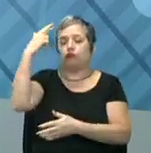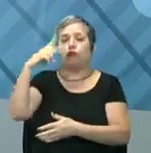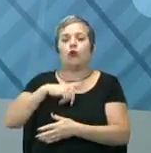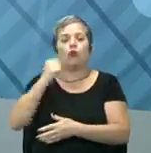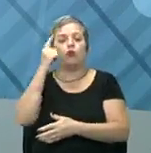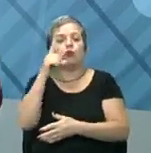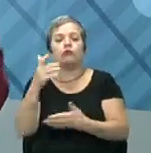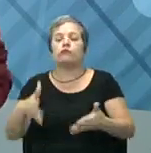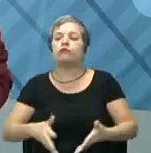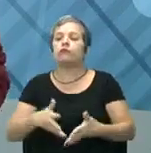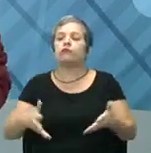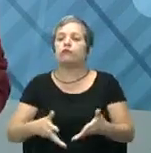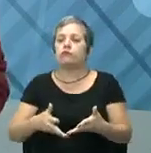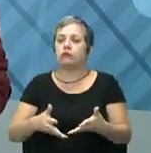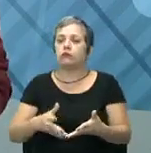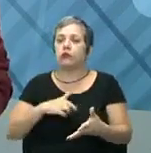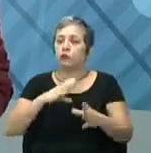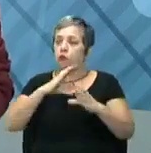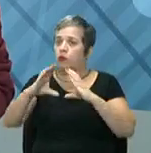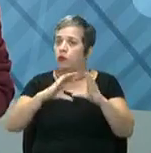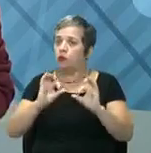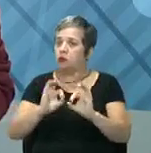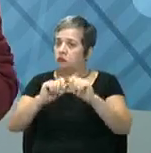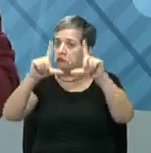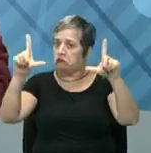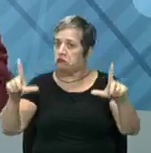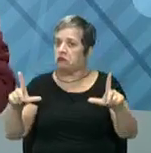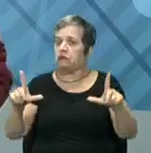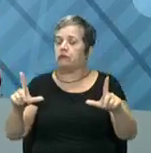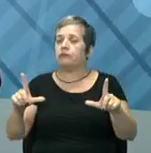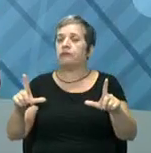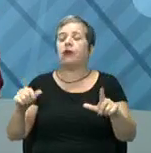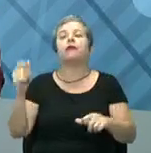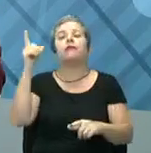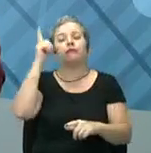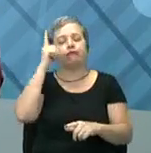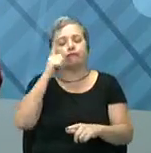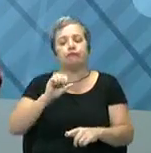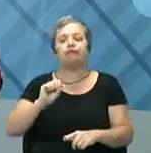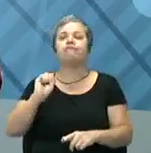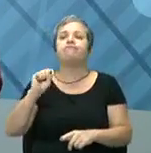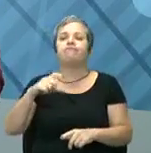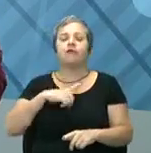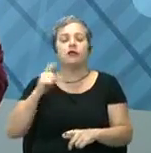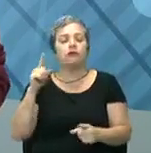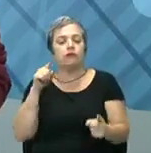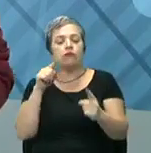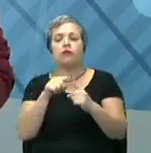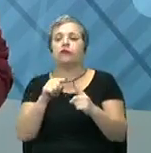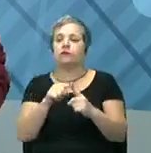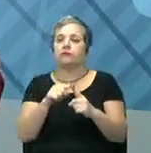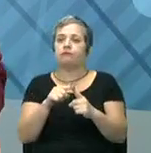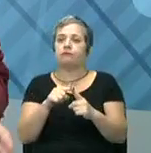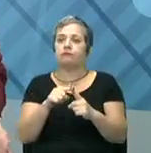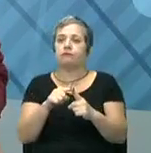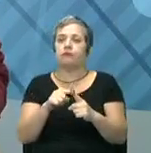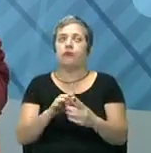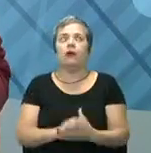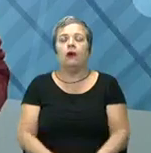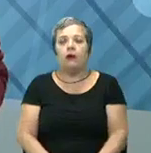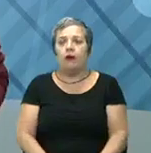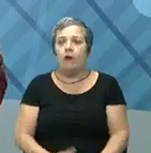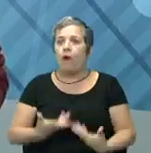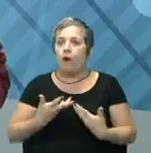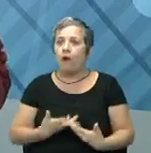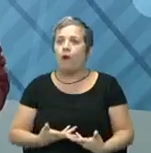consigo motivar, tenho uma comunicação clara. Aí eu vou conseguir ter, alcançar o meu objetivo. Nossa, professora,